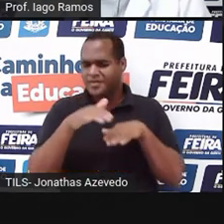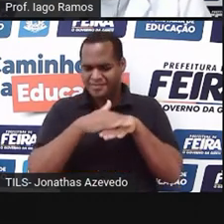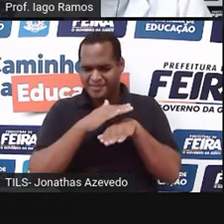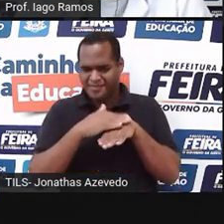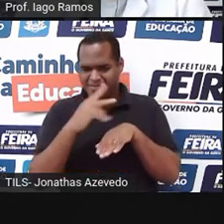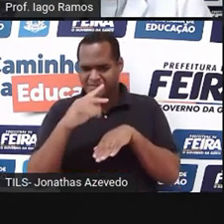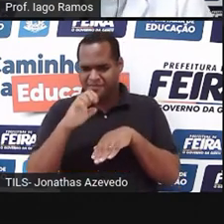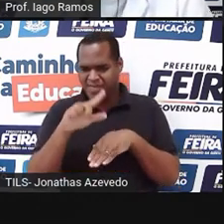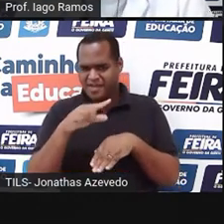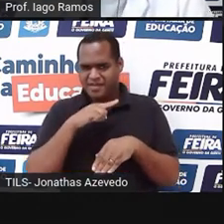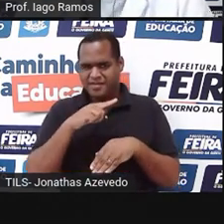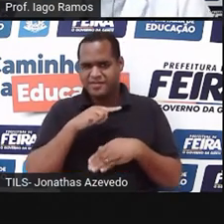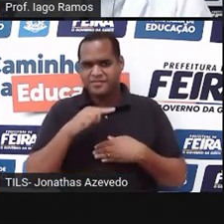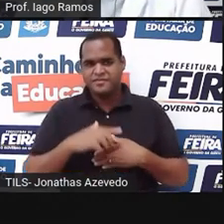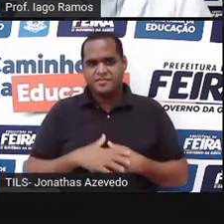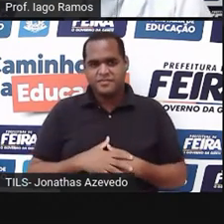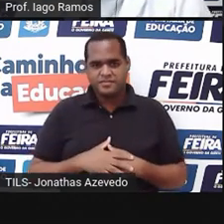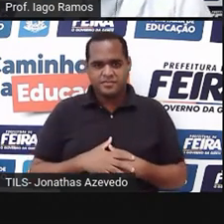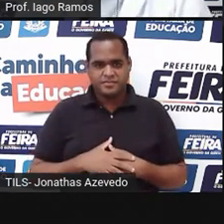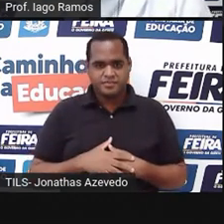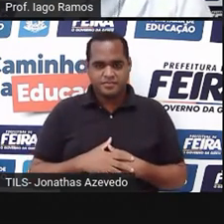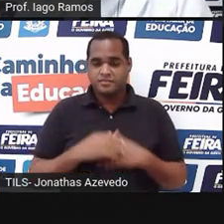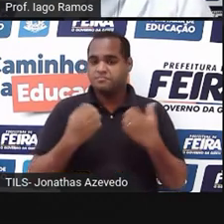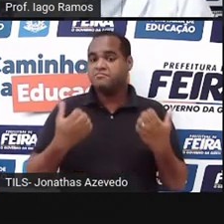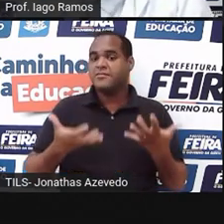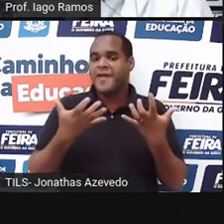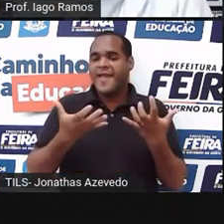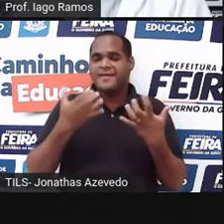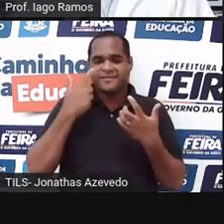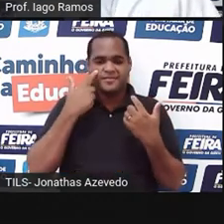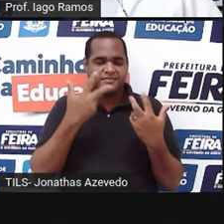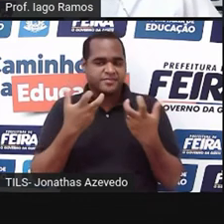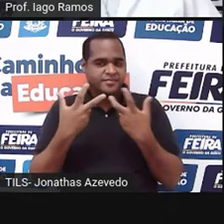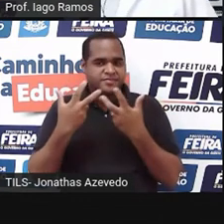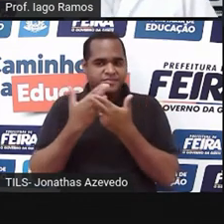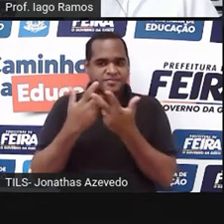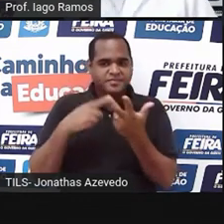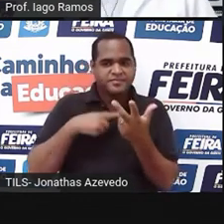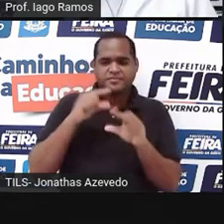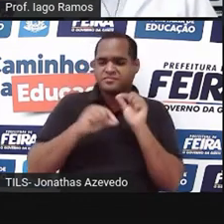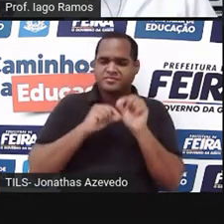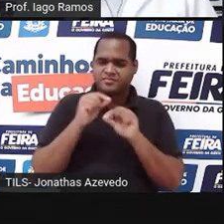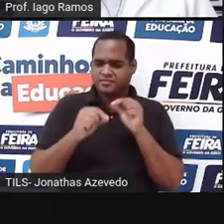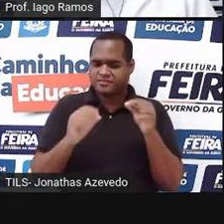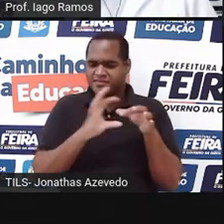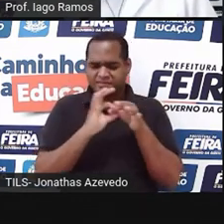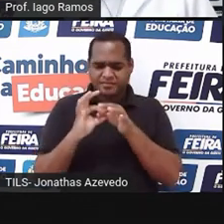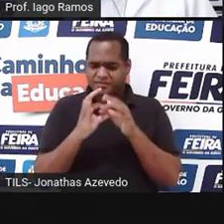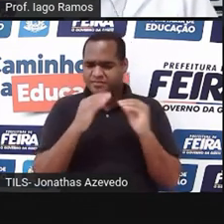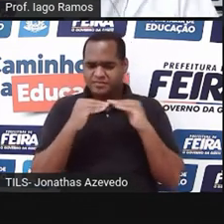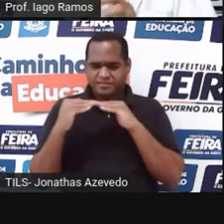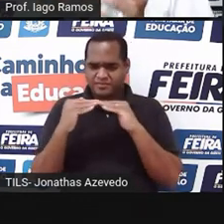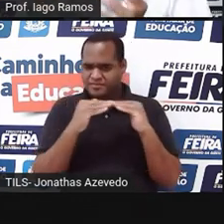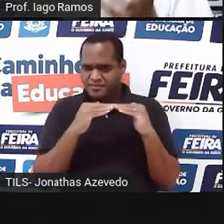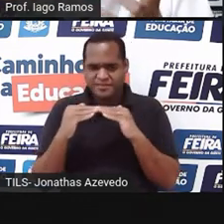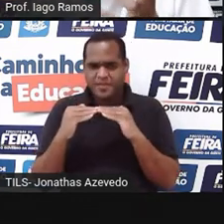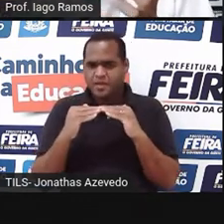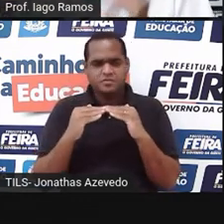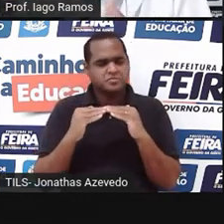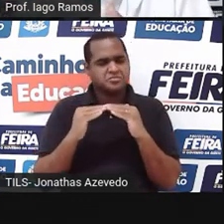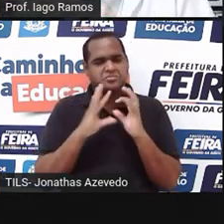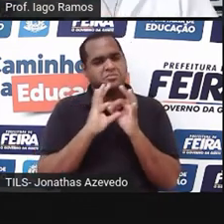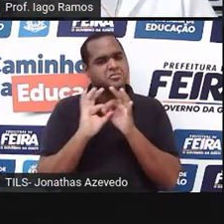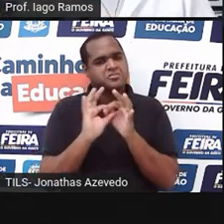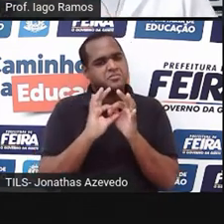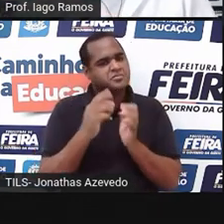108? Bom, o eu estou querendo te fazer perceber? Que também não há uma relação direta aqui. Não há relação.